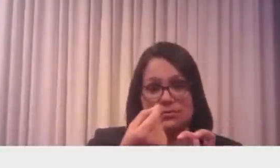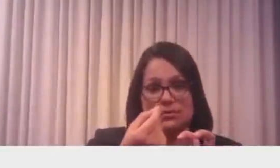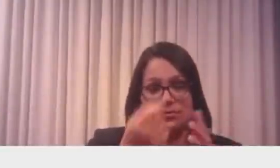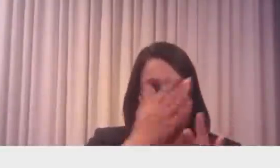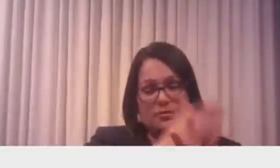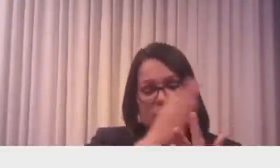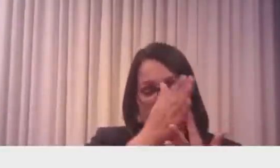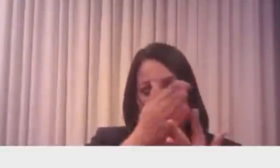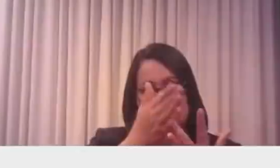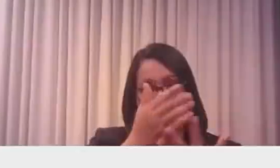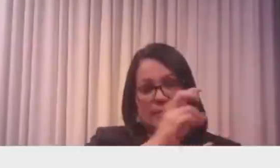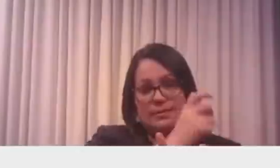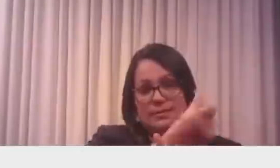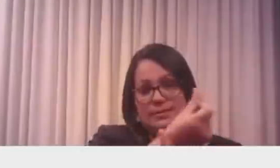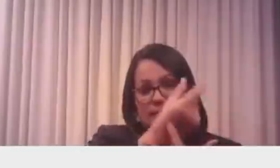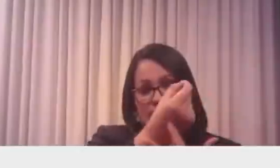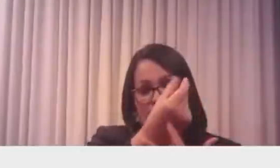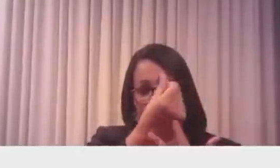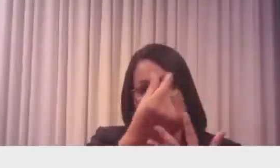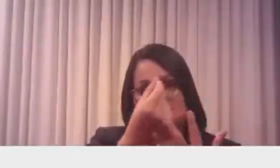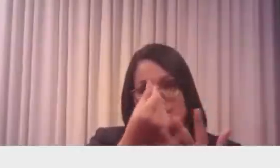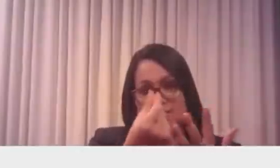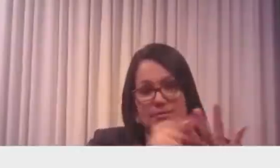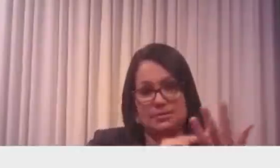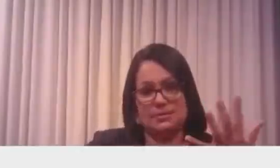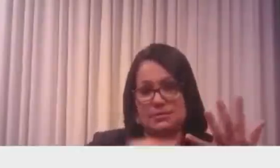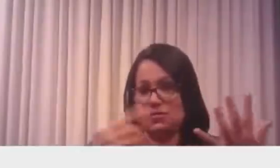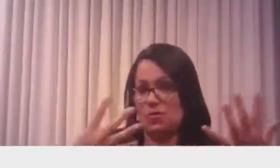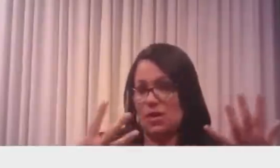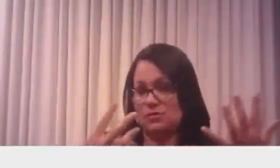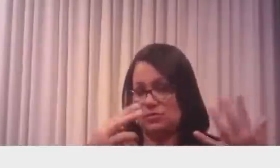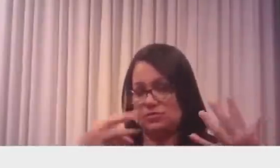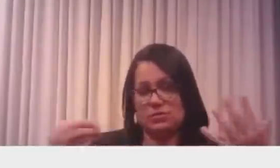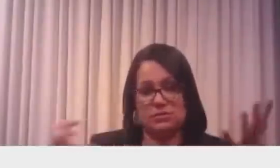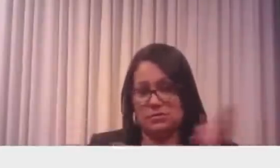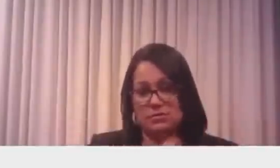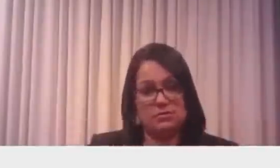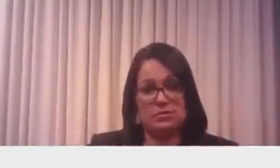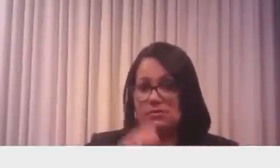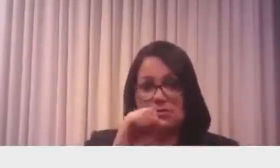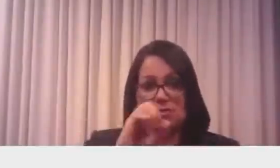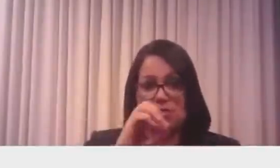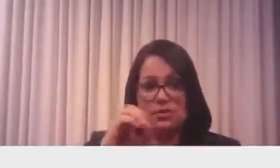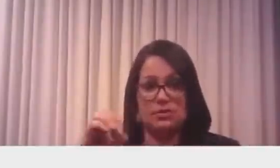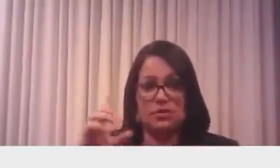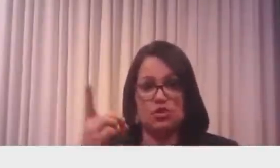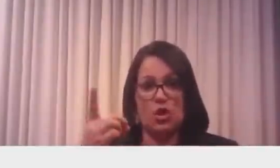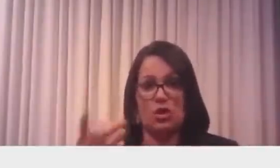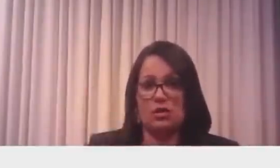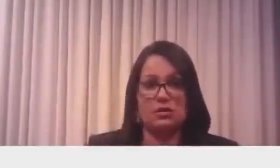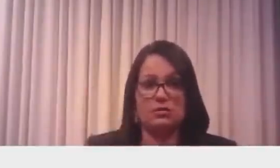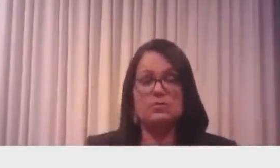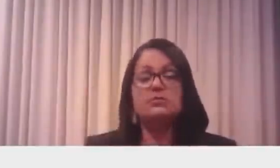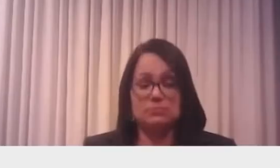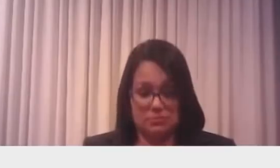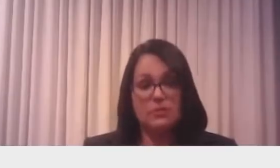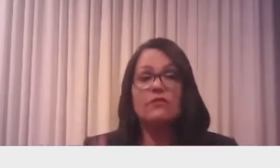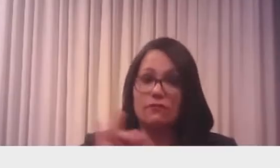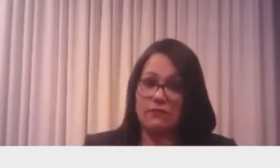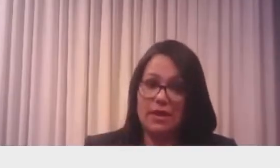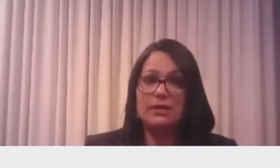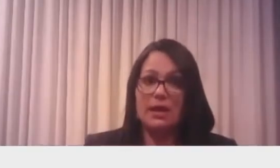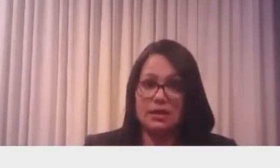E divide por 5 e 30, que está em média o dólar agora, vai dar 800 dólares. E foi ver, o que nós pudemos dar,